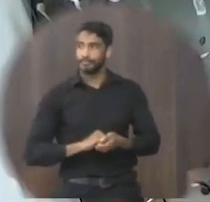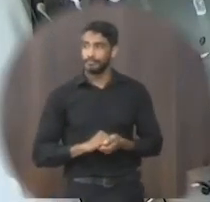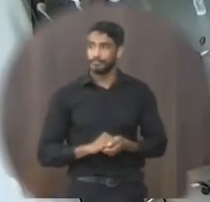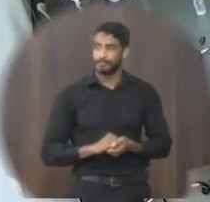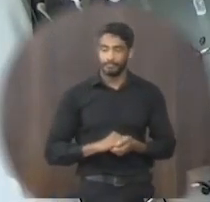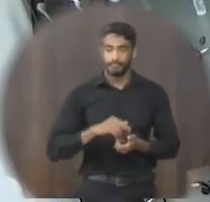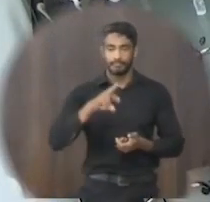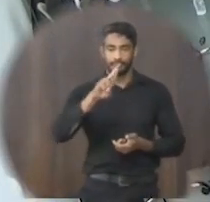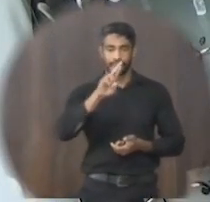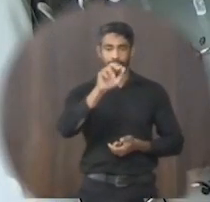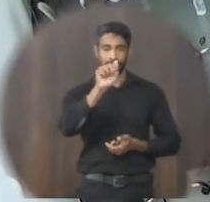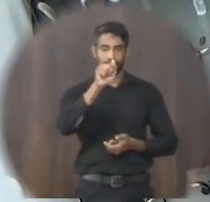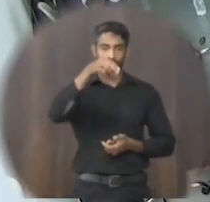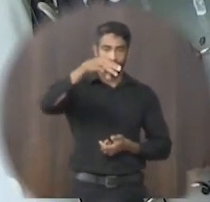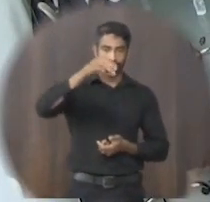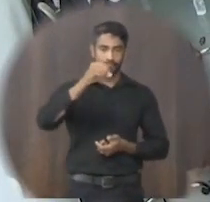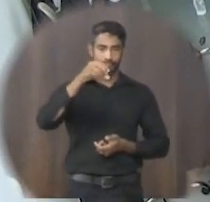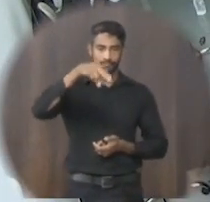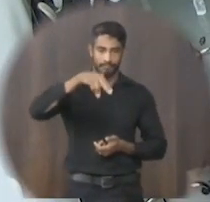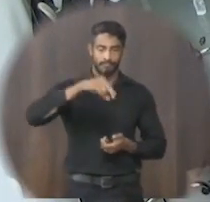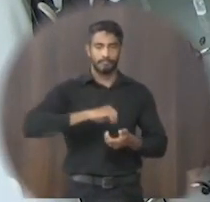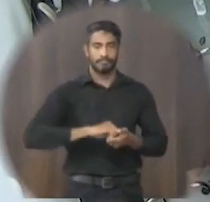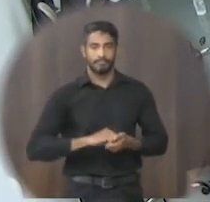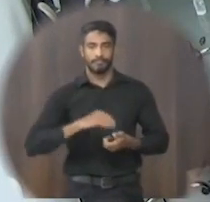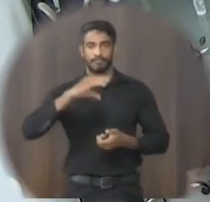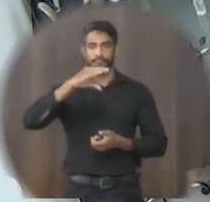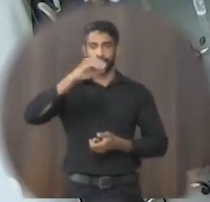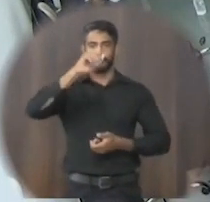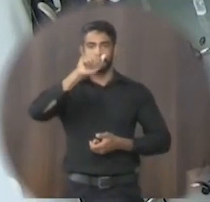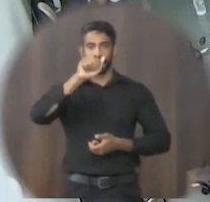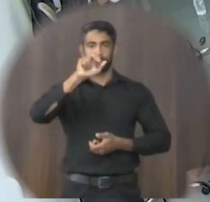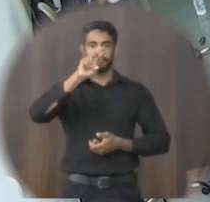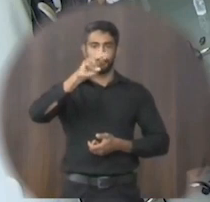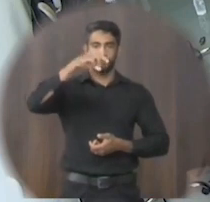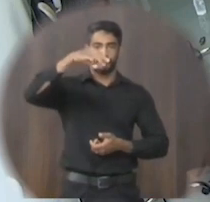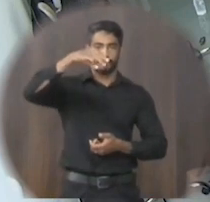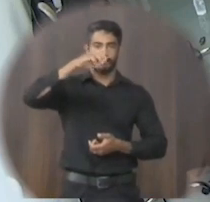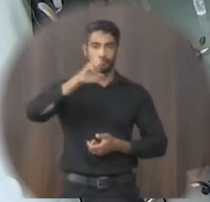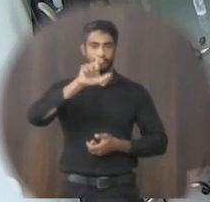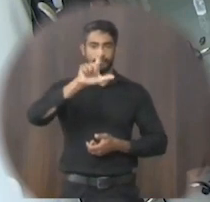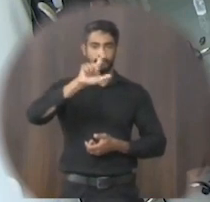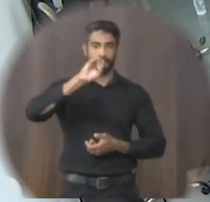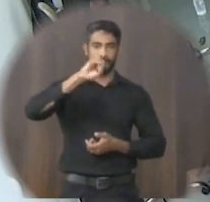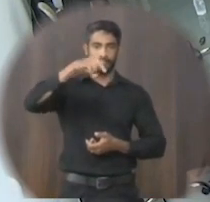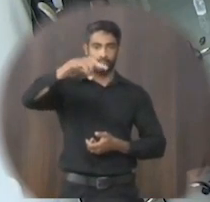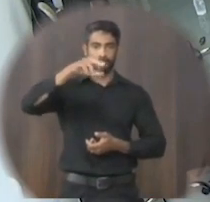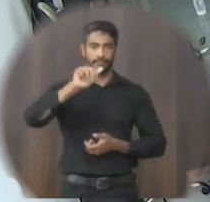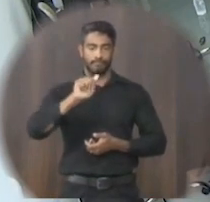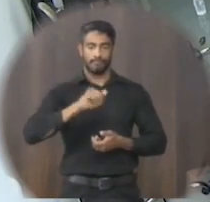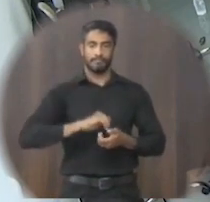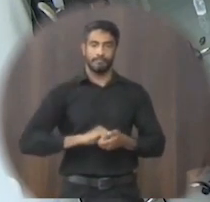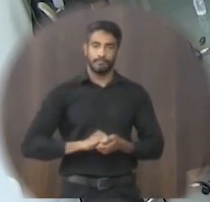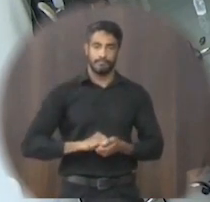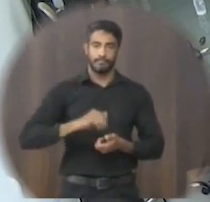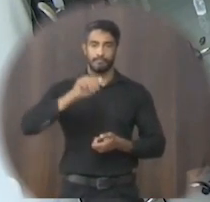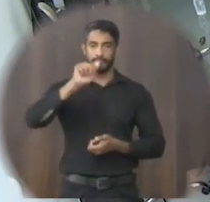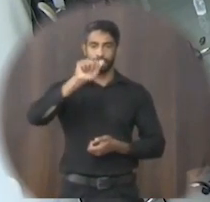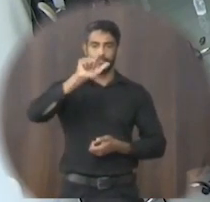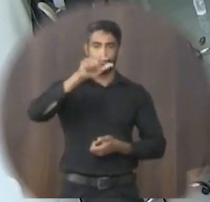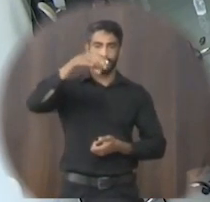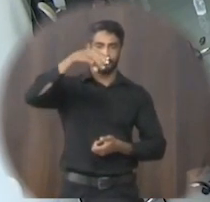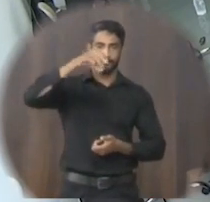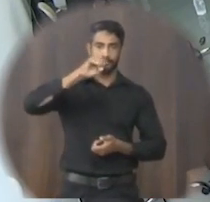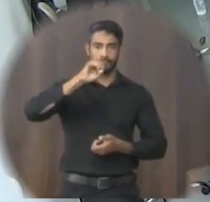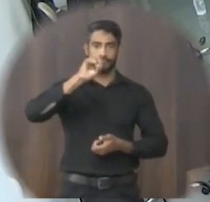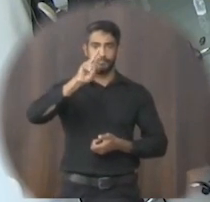Ramon Alexandre Araújo presente Carmelina Romana da Silva Teixeira Almir Dias